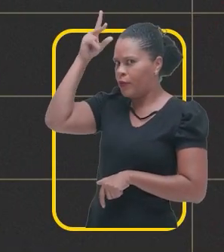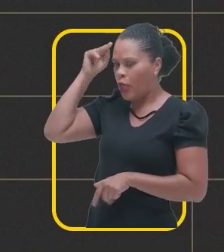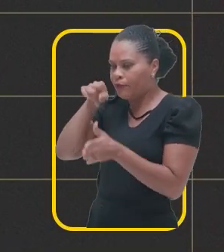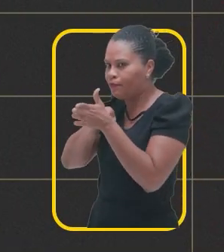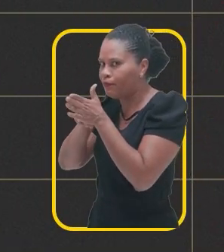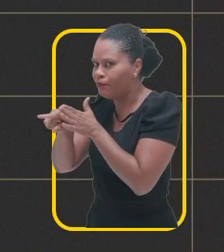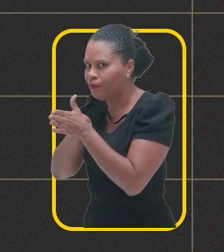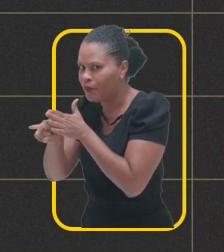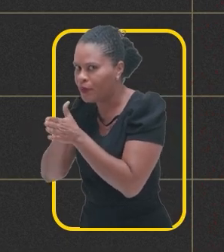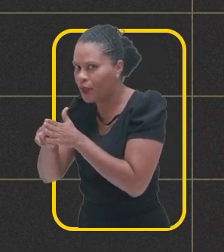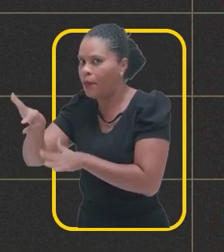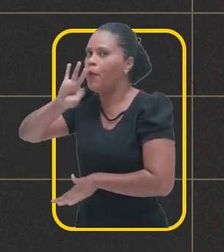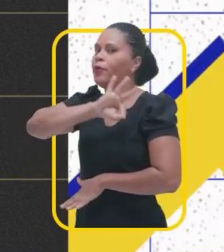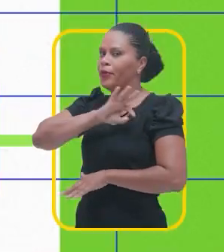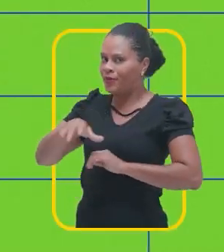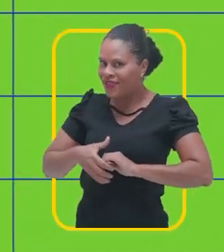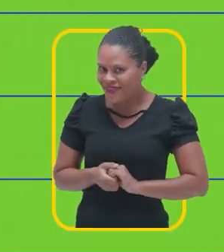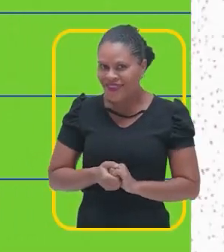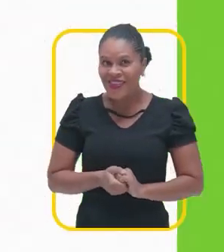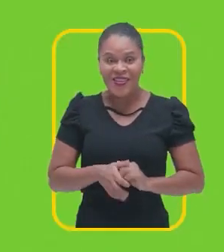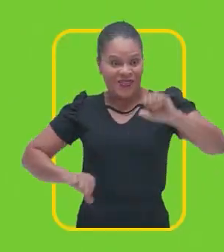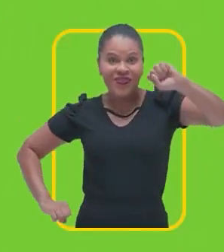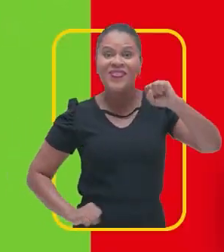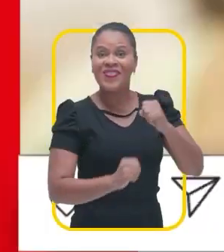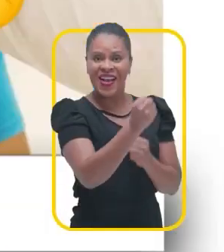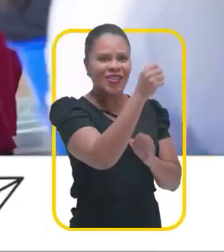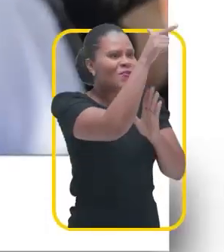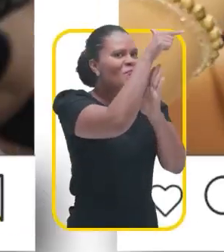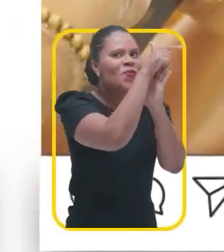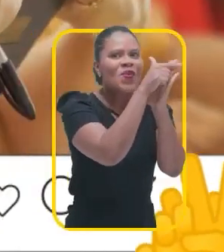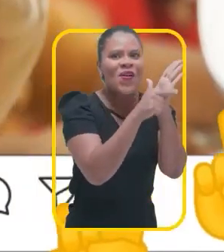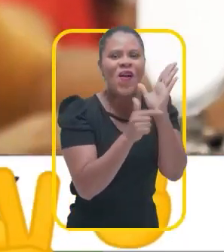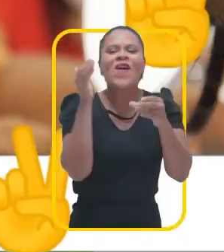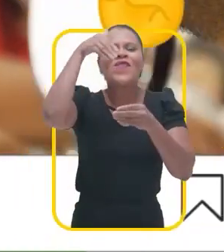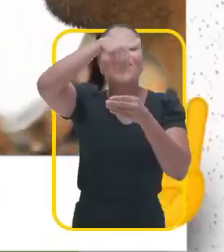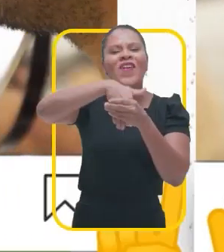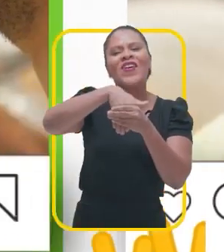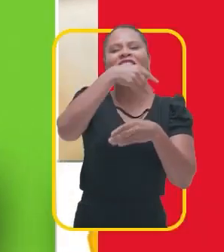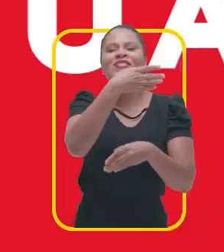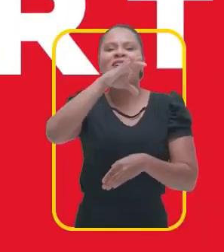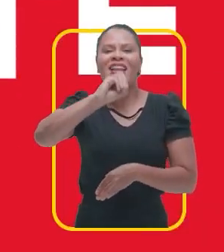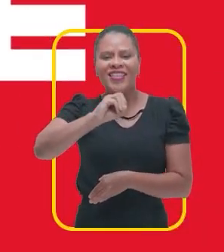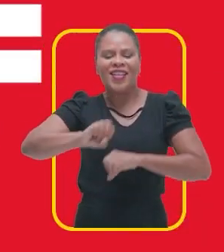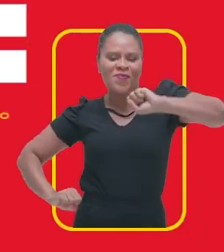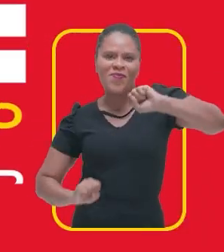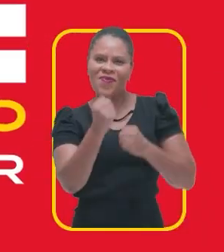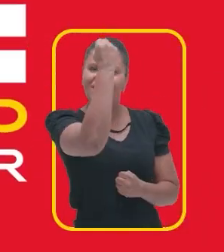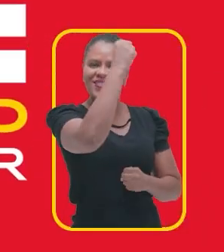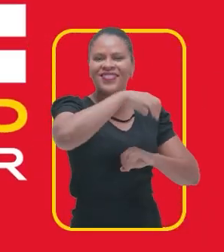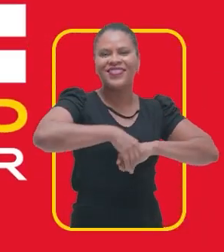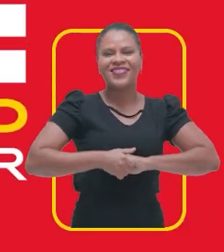investigado pela Polícia Federal. Duarte é ficha limpa. Vote Duarte 40. Duarte